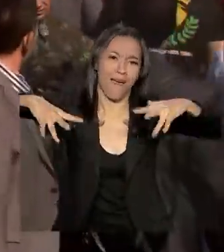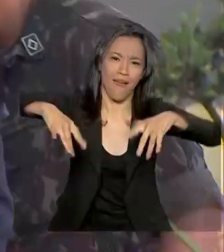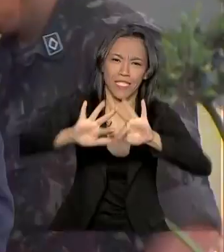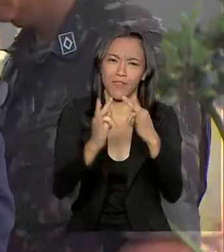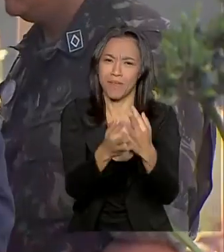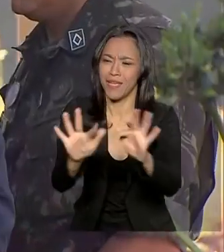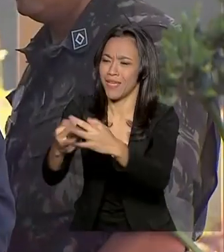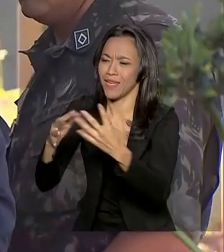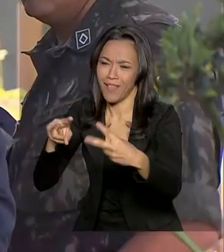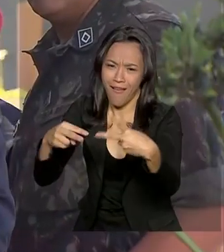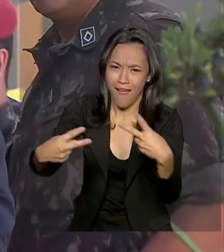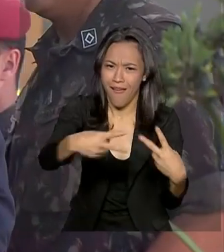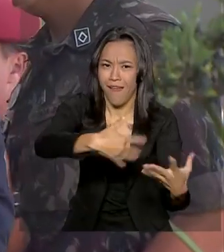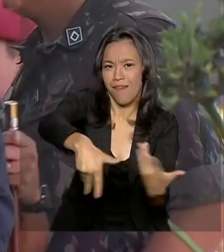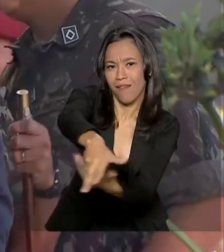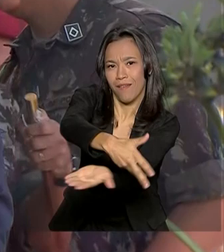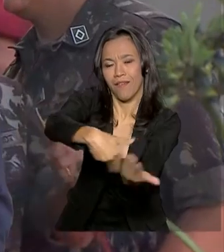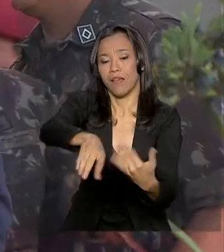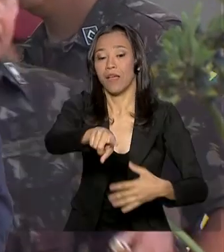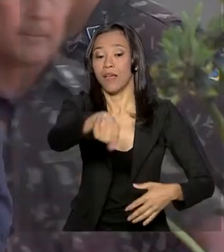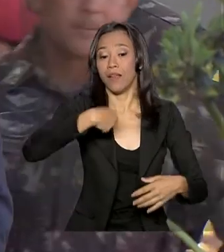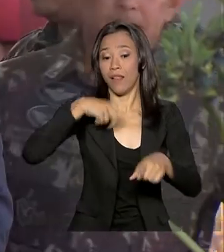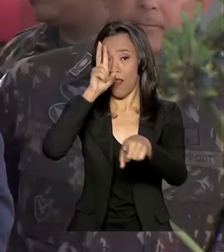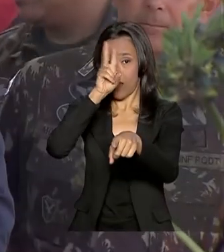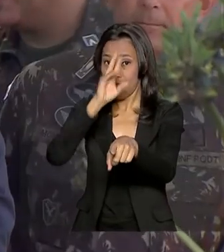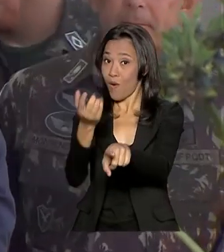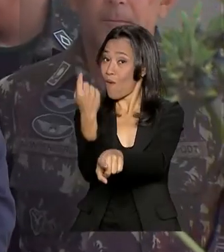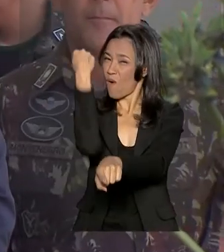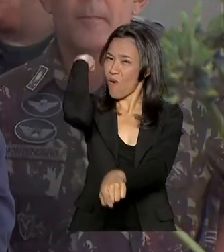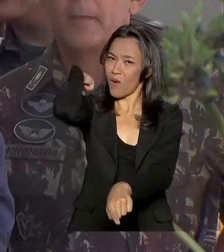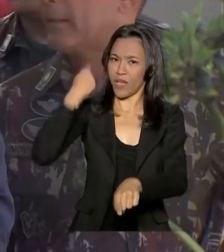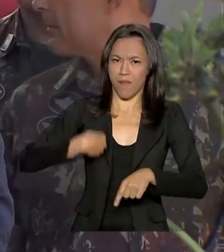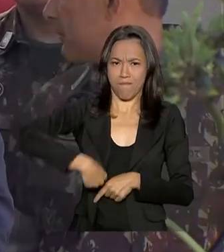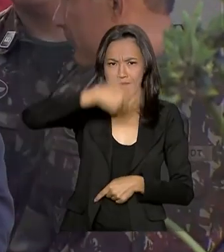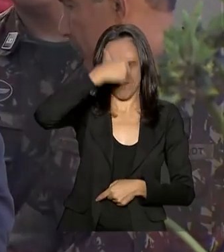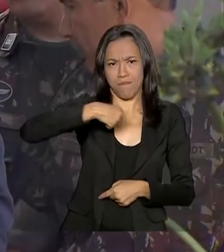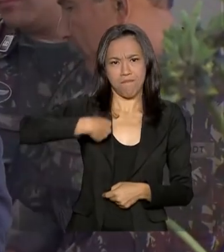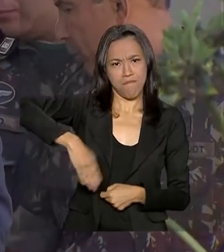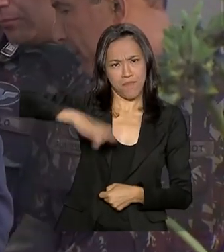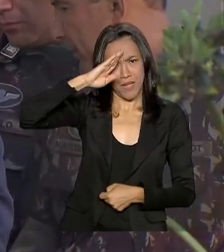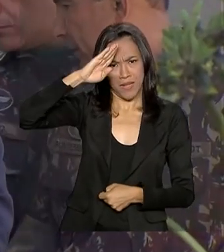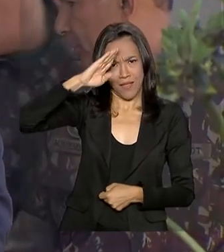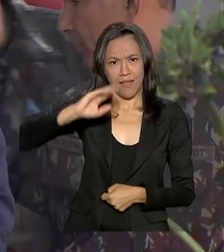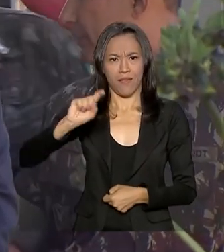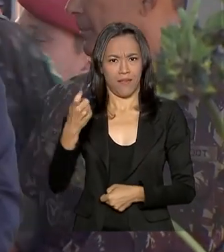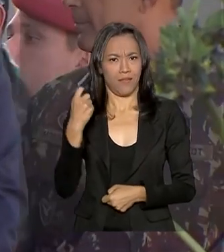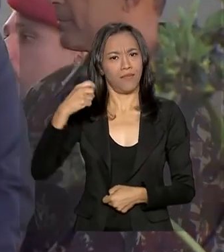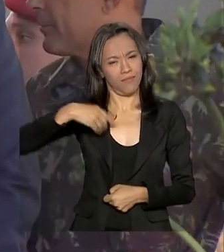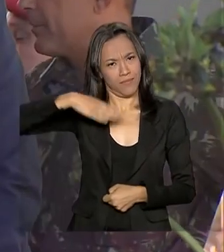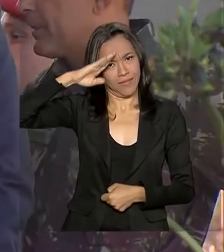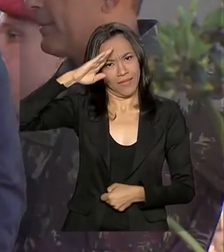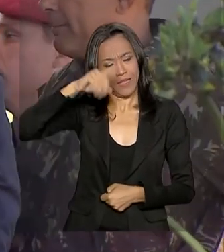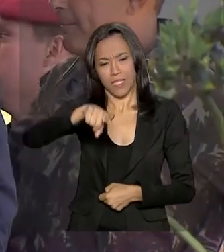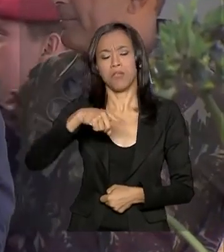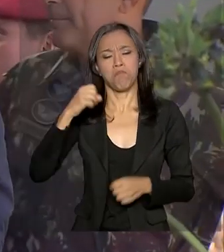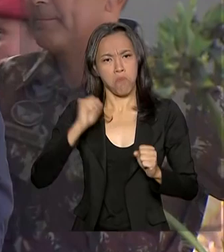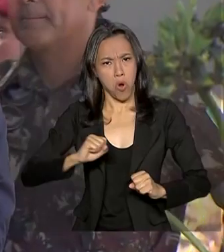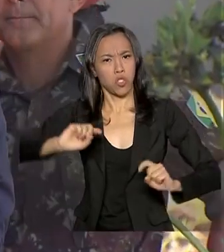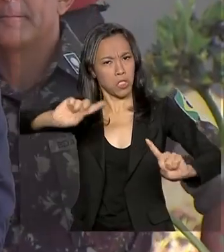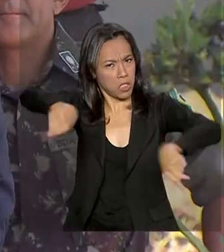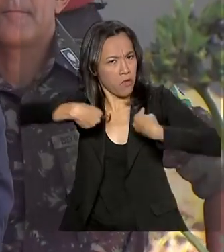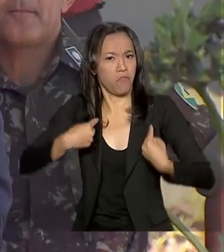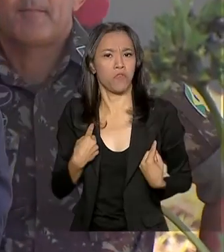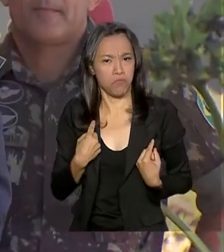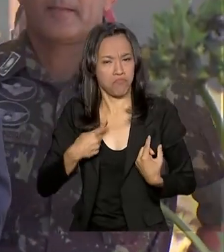formandos. No discurso, o presidente lembrou da época em que era militar e disse que um paraquedista pode superar qualquer desafio.